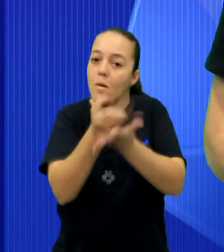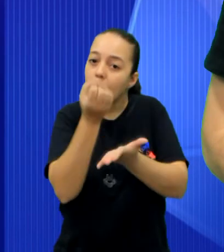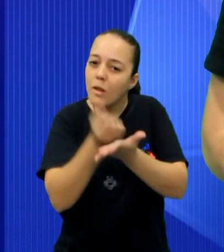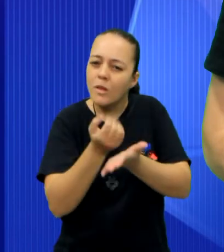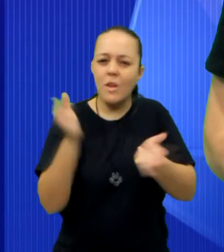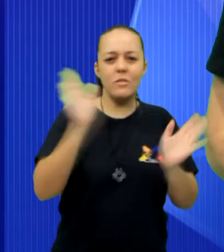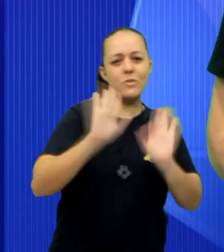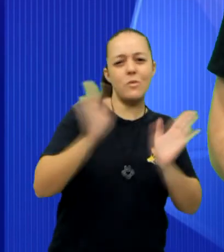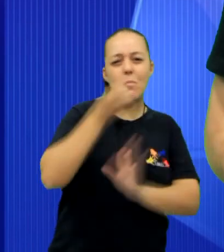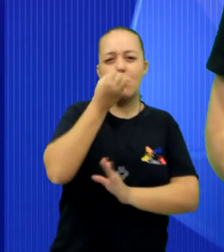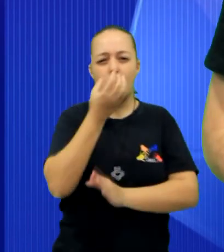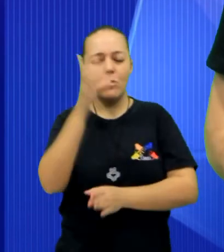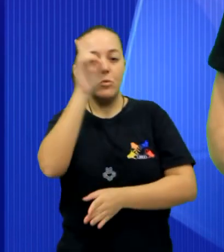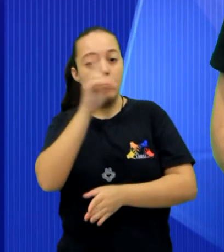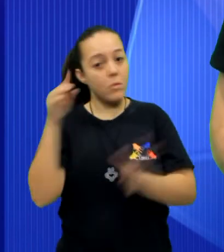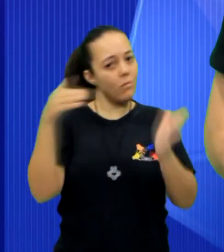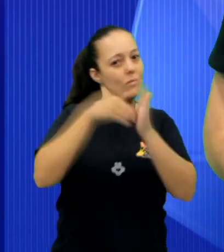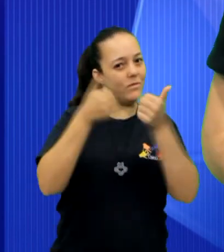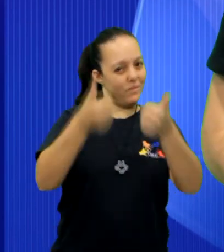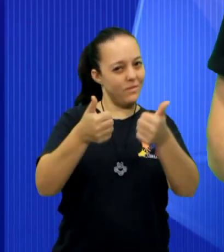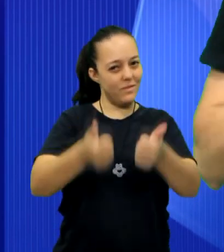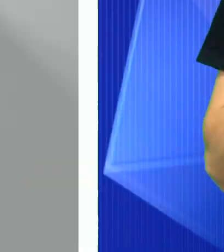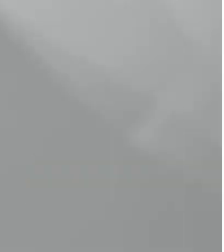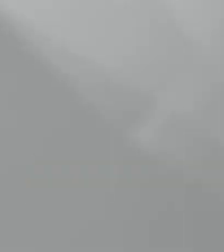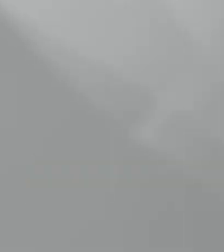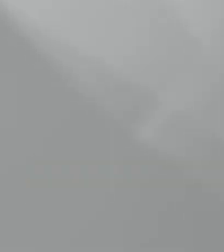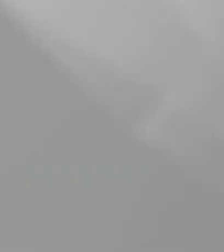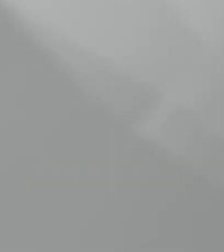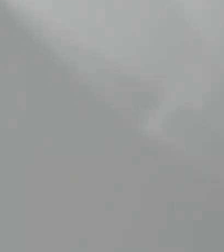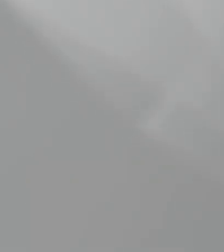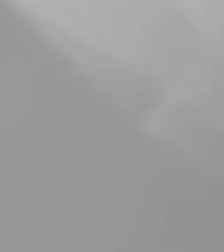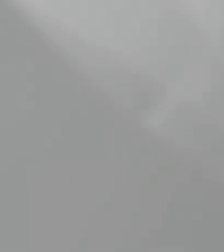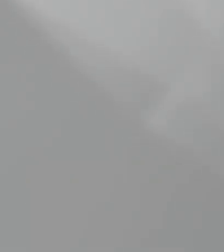da Diocese. Bom final de semana e até domingo no Vocation Day. Tchau!